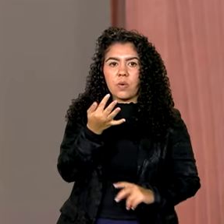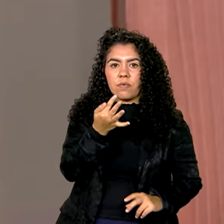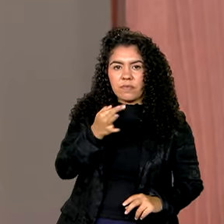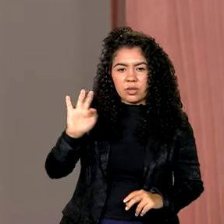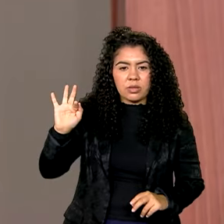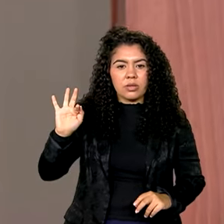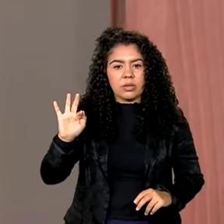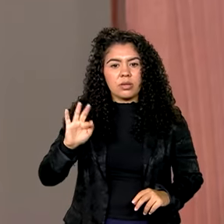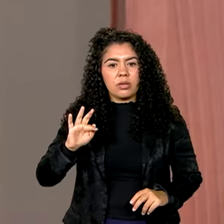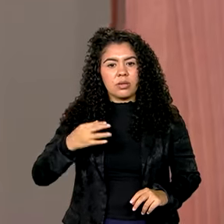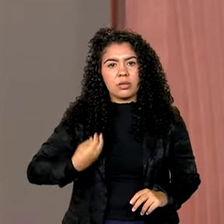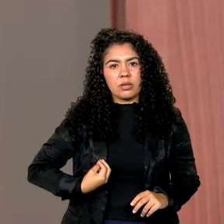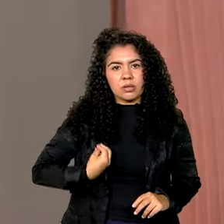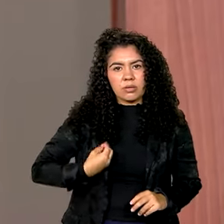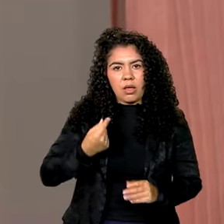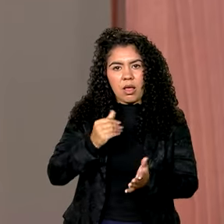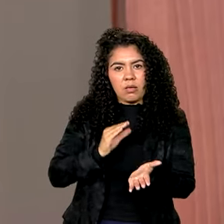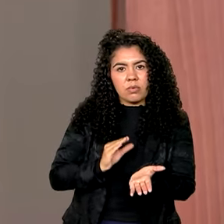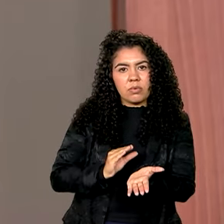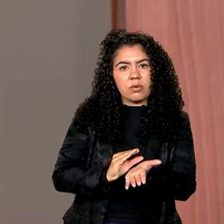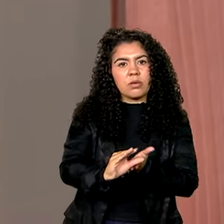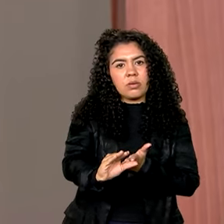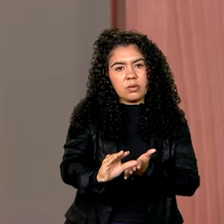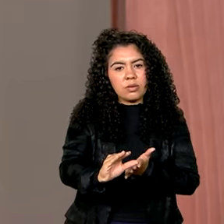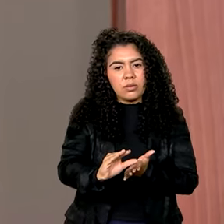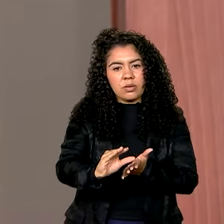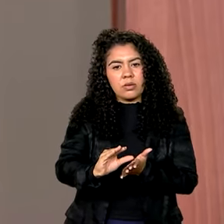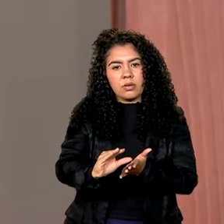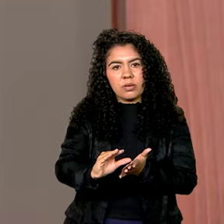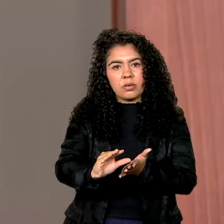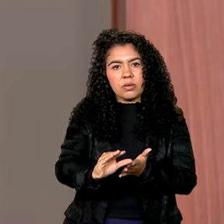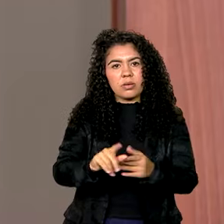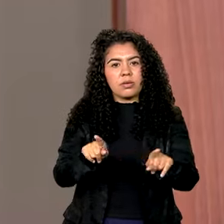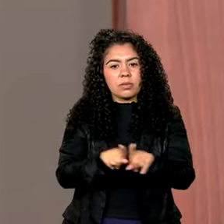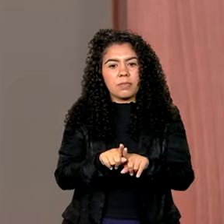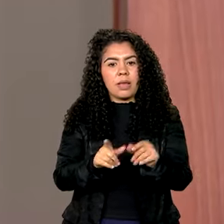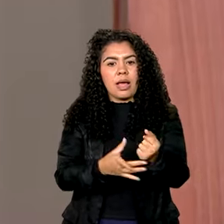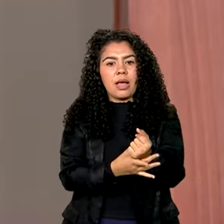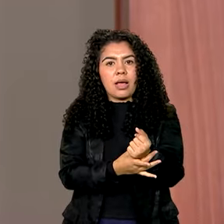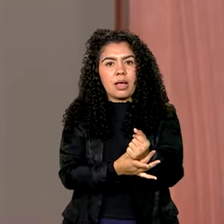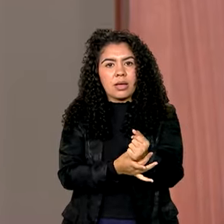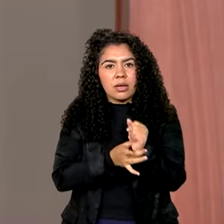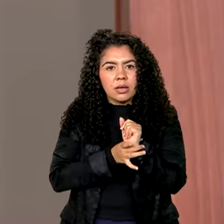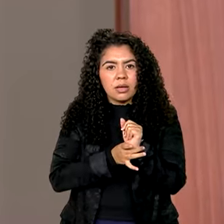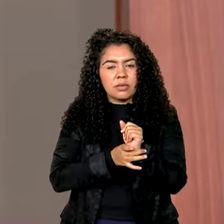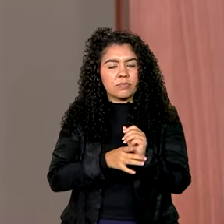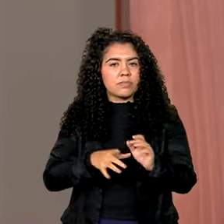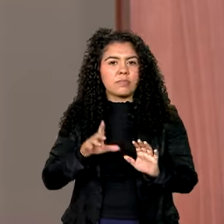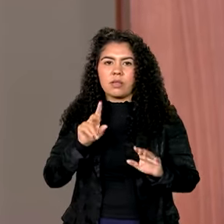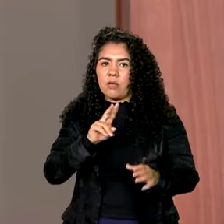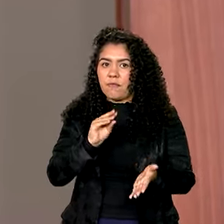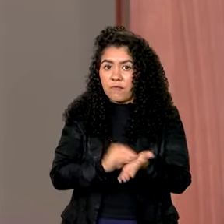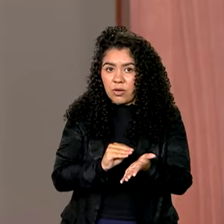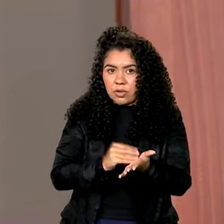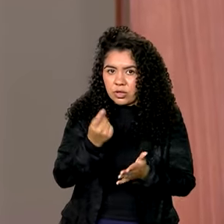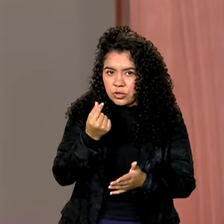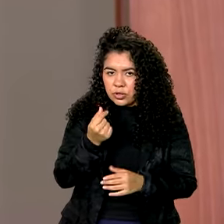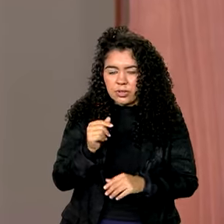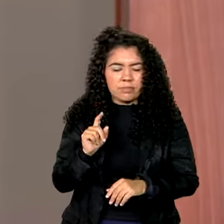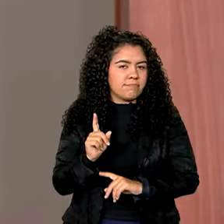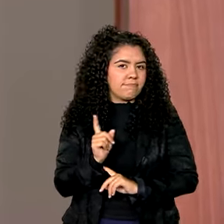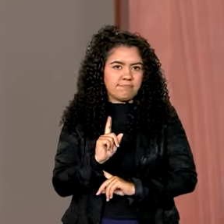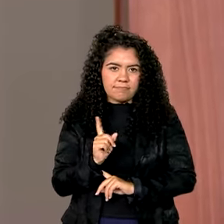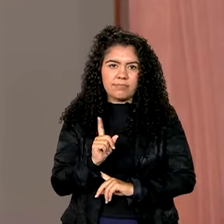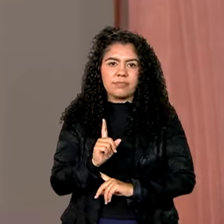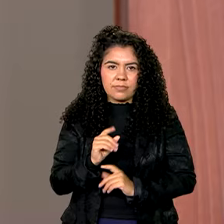está investindo aí em todas as rodovias. Ele garantiu que não vai faltar dinheiro